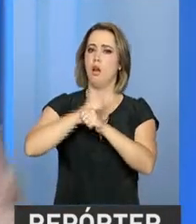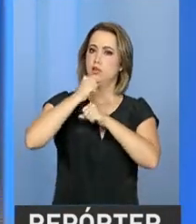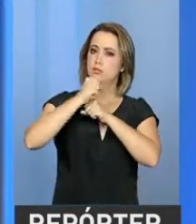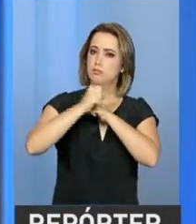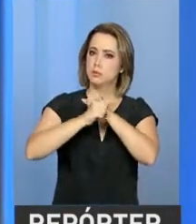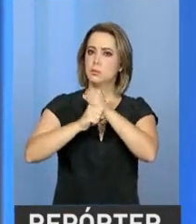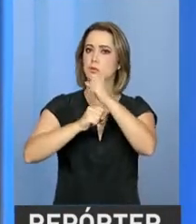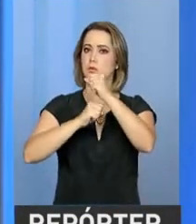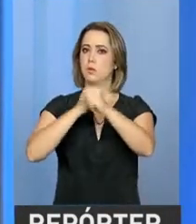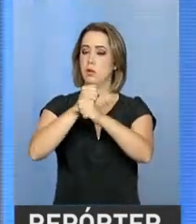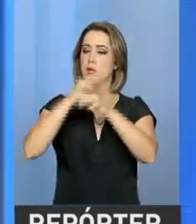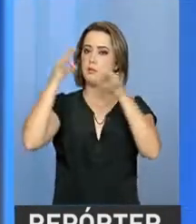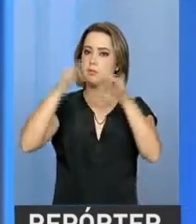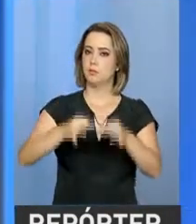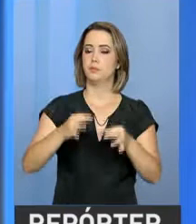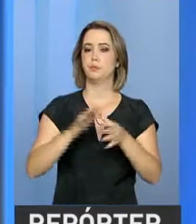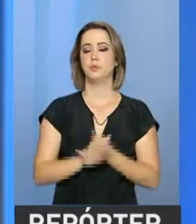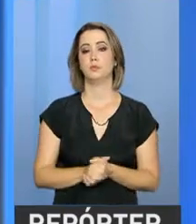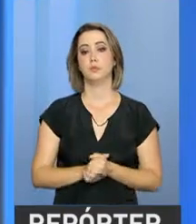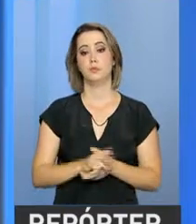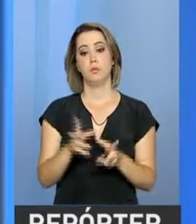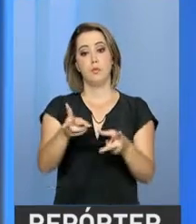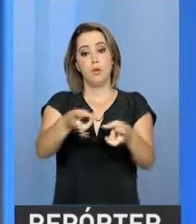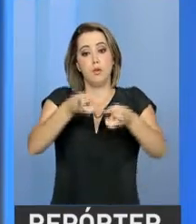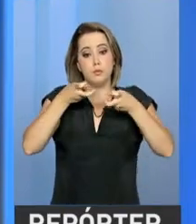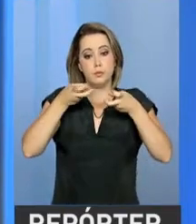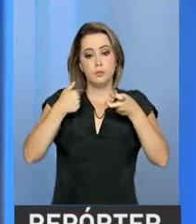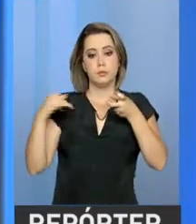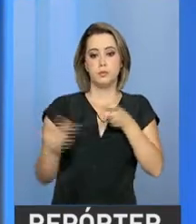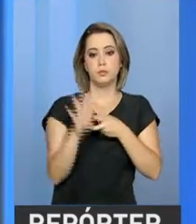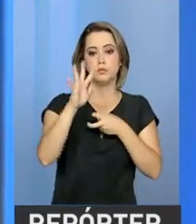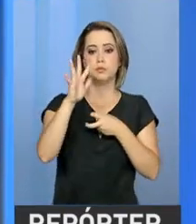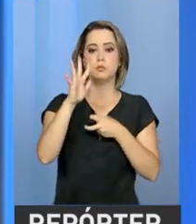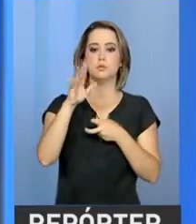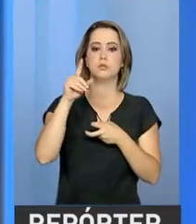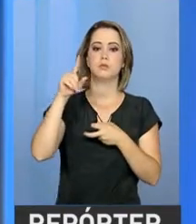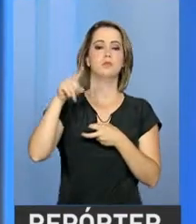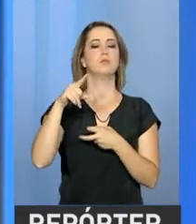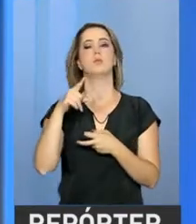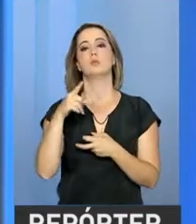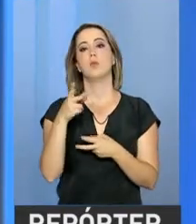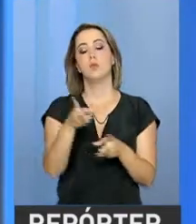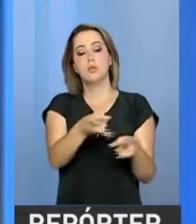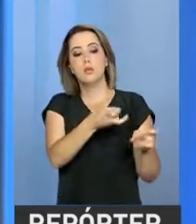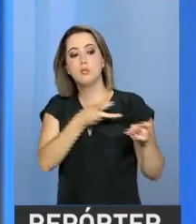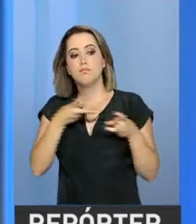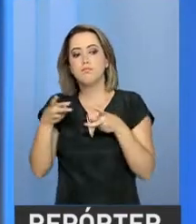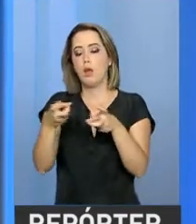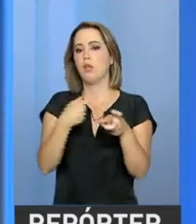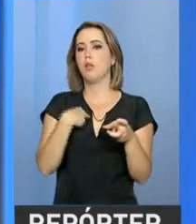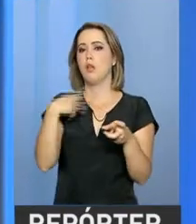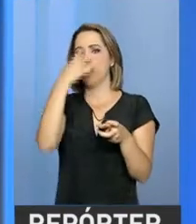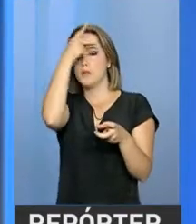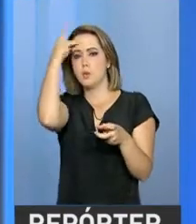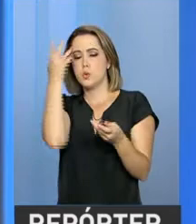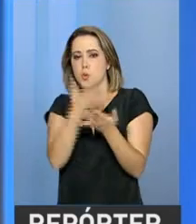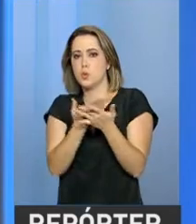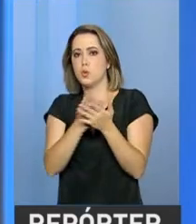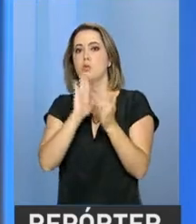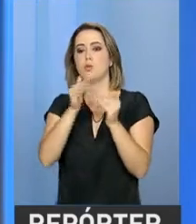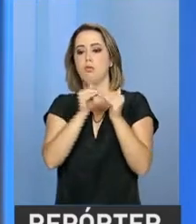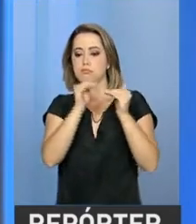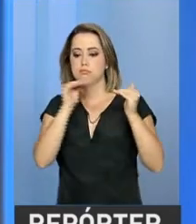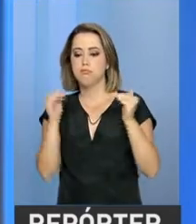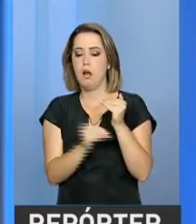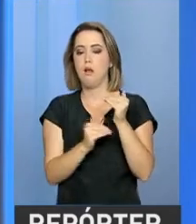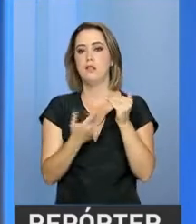sólido e estável. E a previsão de inflação dos analistas para 2017 já é abaixo da meta